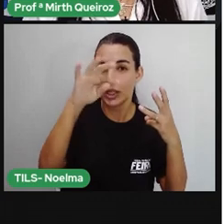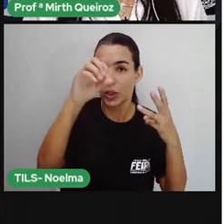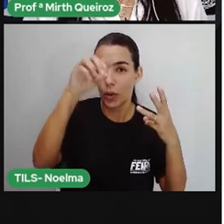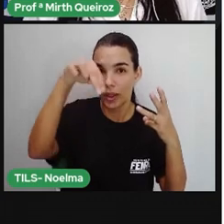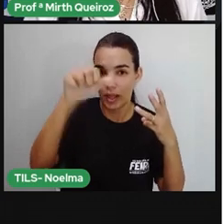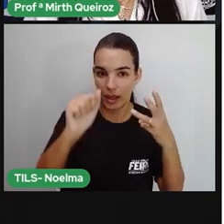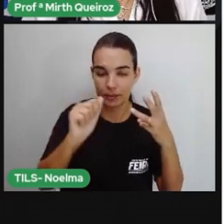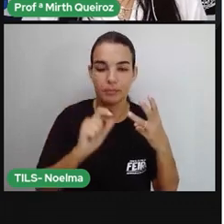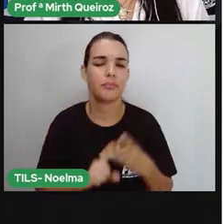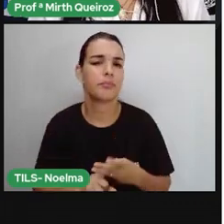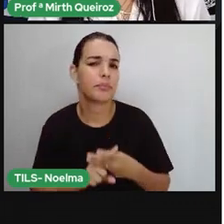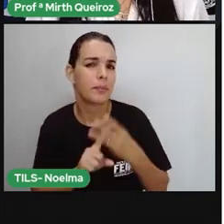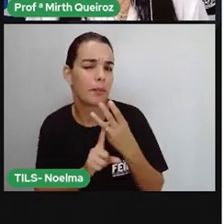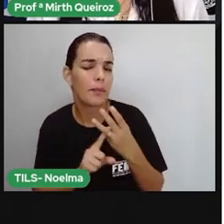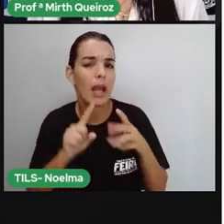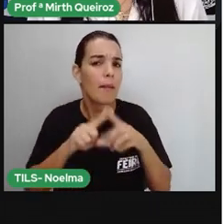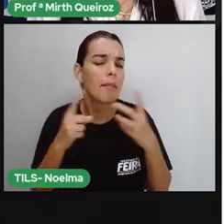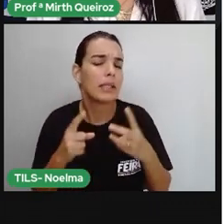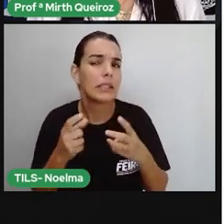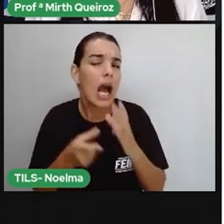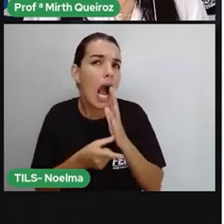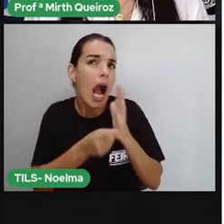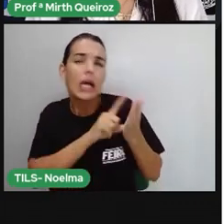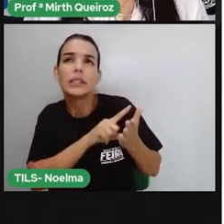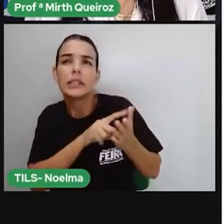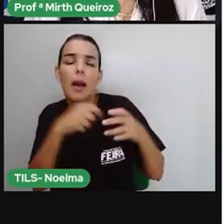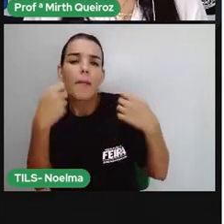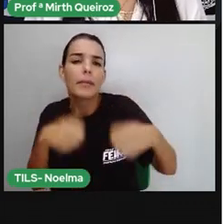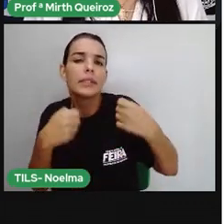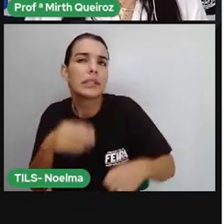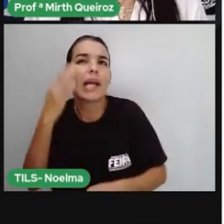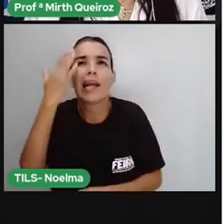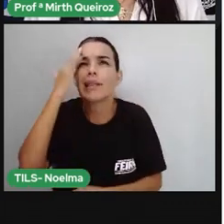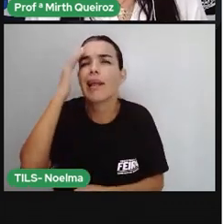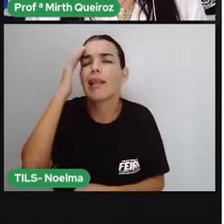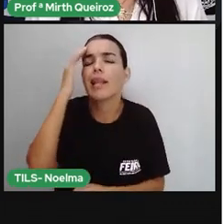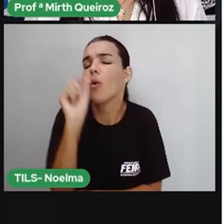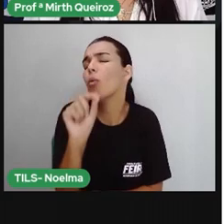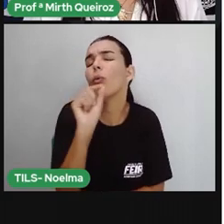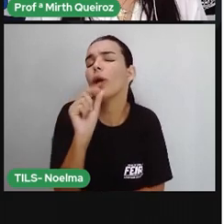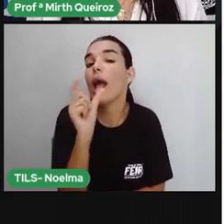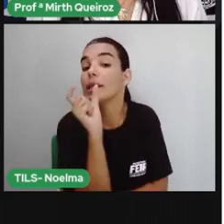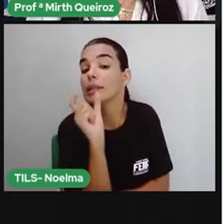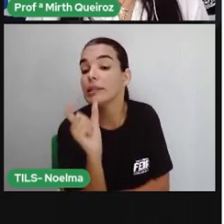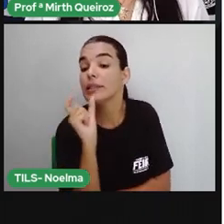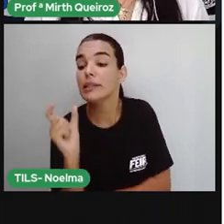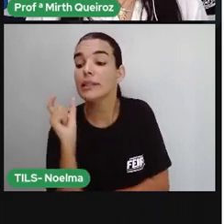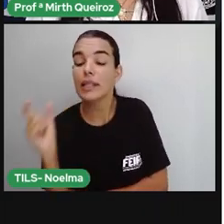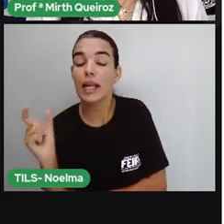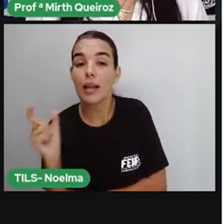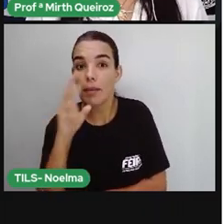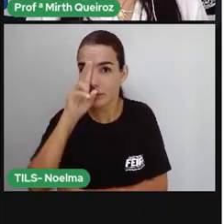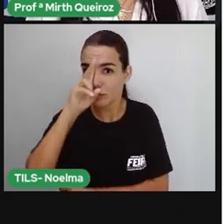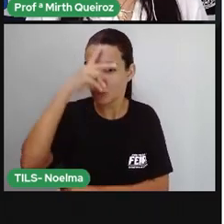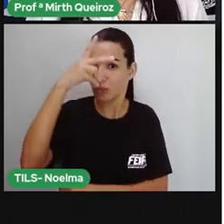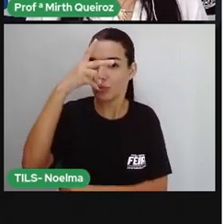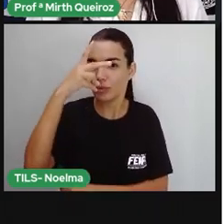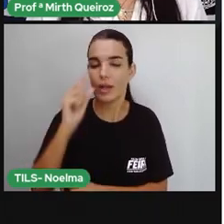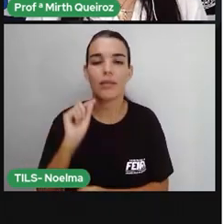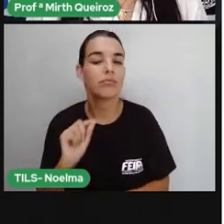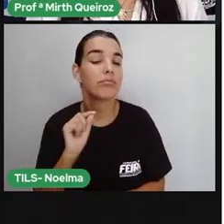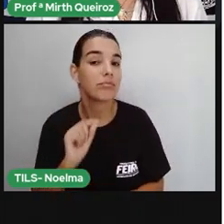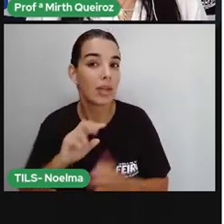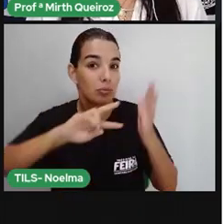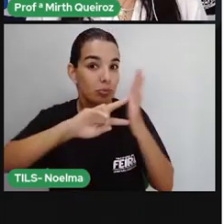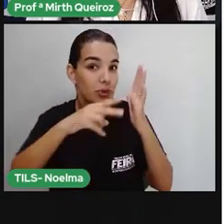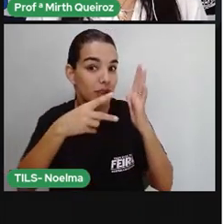Mas antes disso é preciso entender o que é sílaba tônica. A sílaba tônica é a